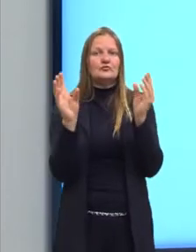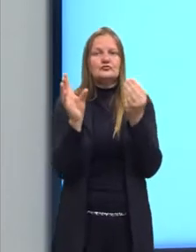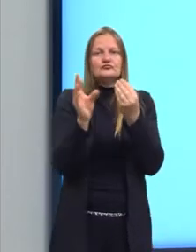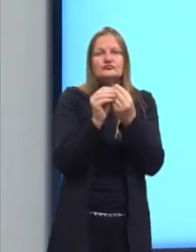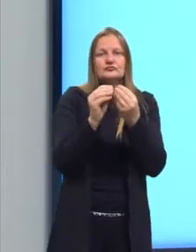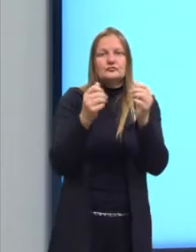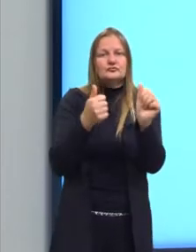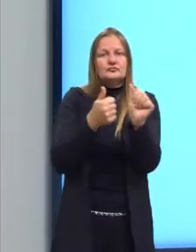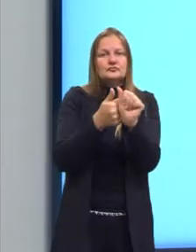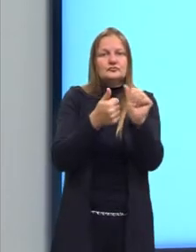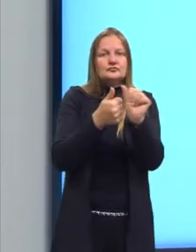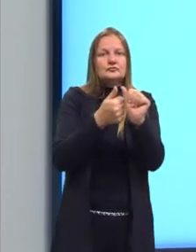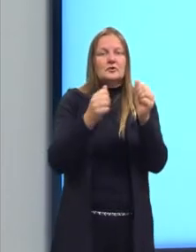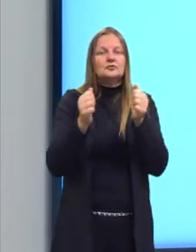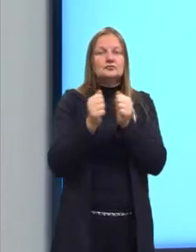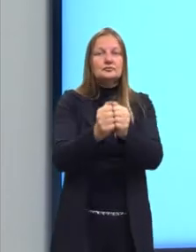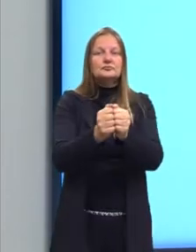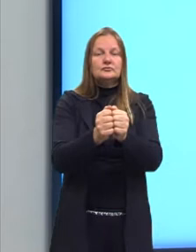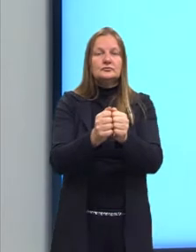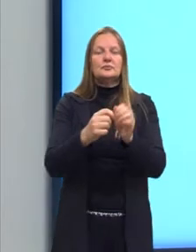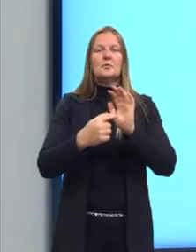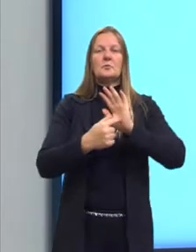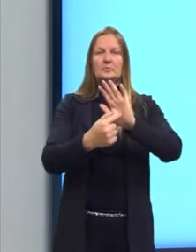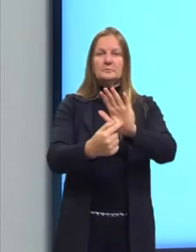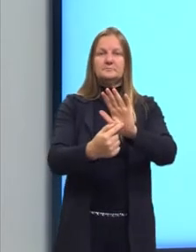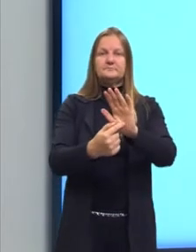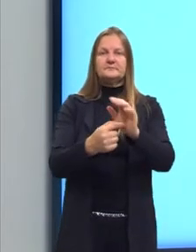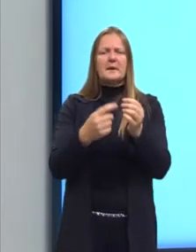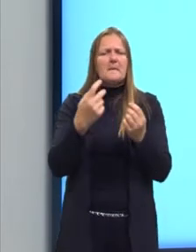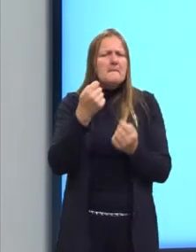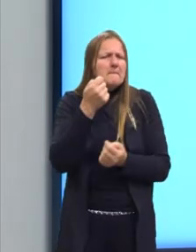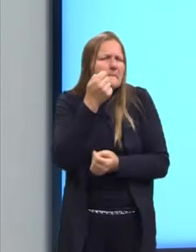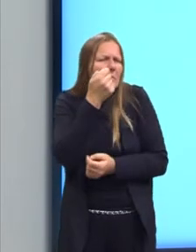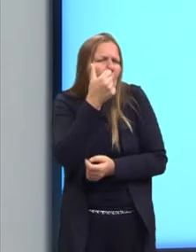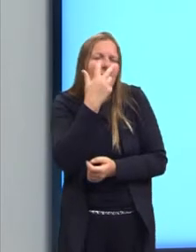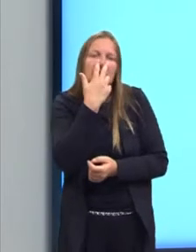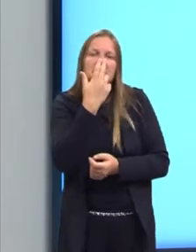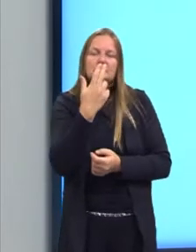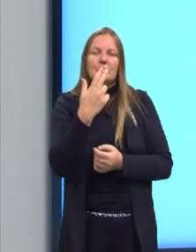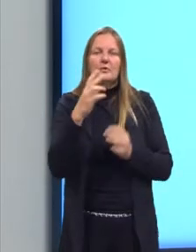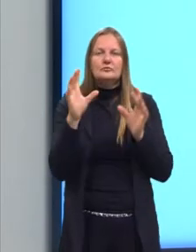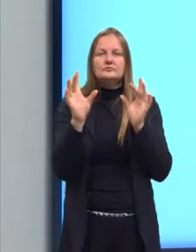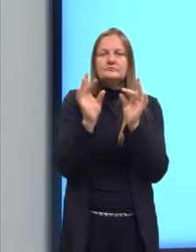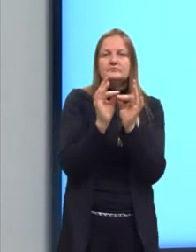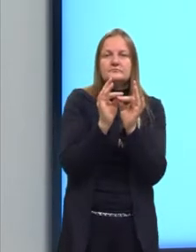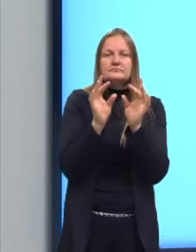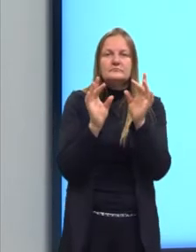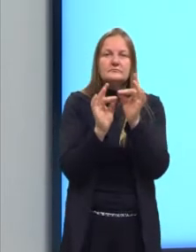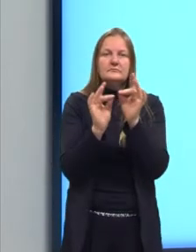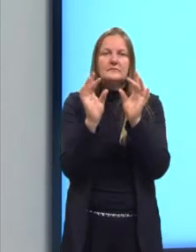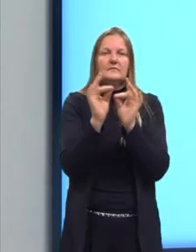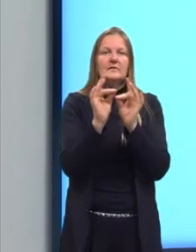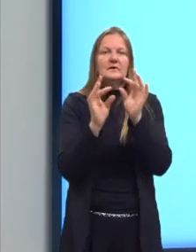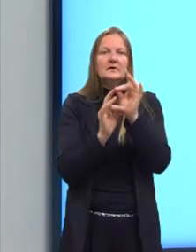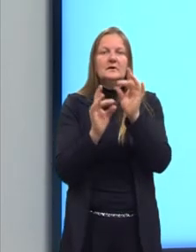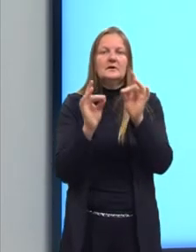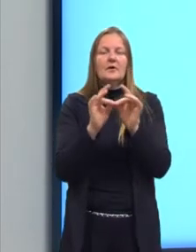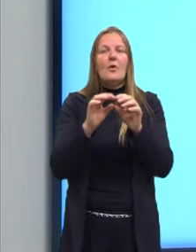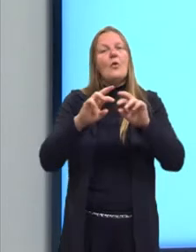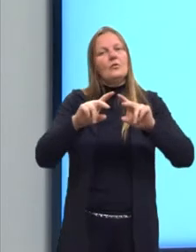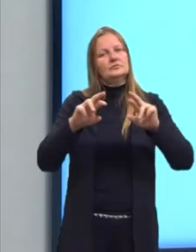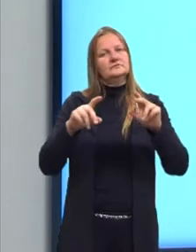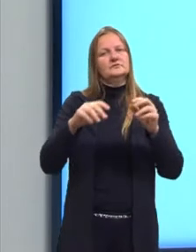eles podem apresentar-se semelhanças, que são no caso colônias isomorfas, ou